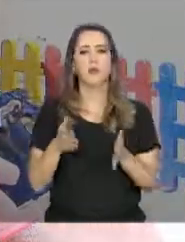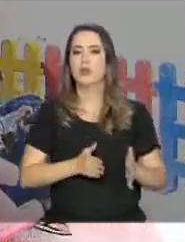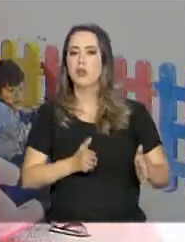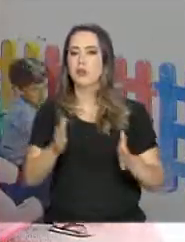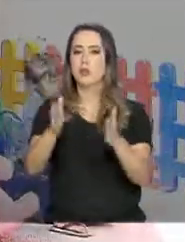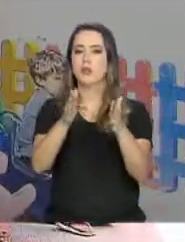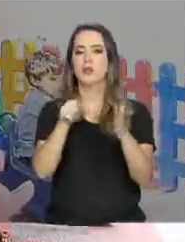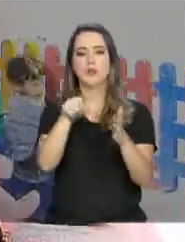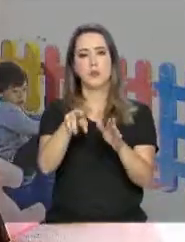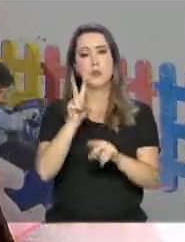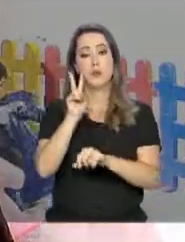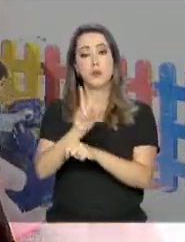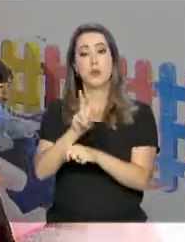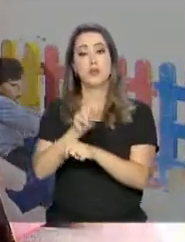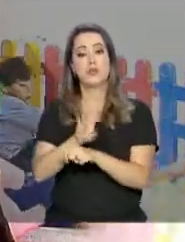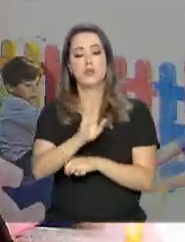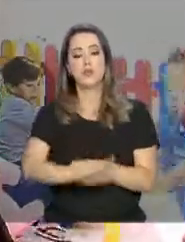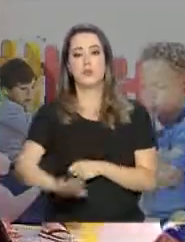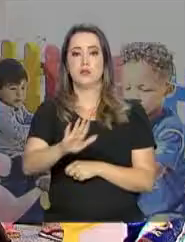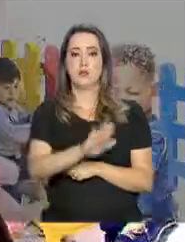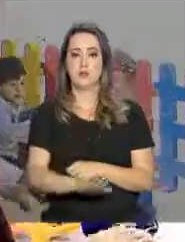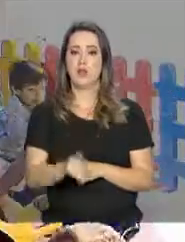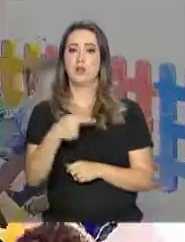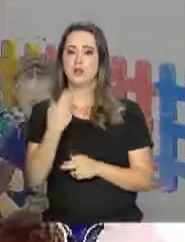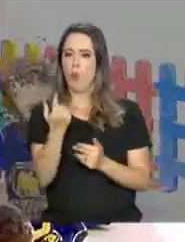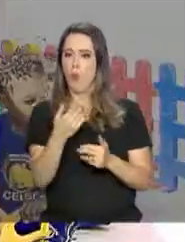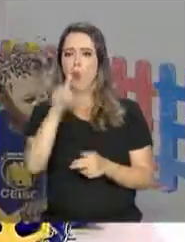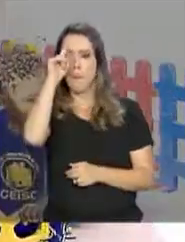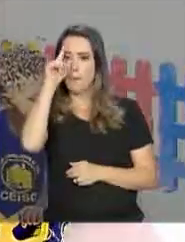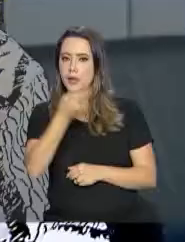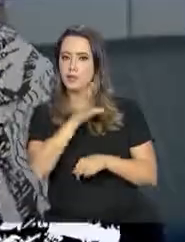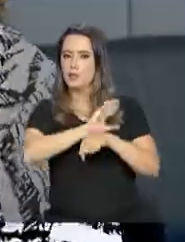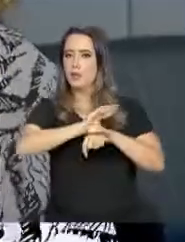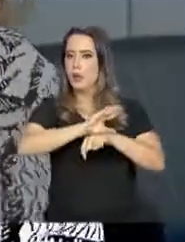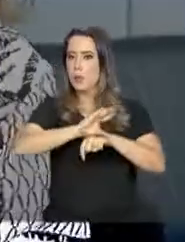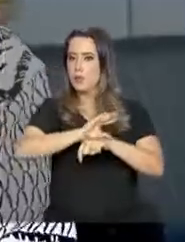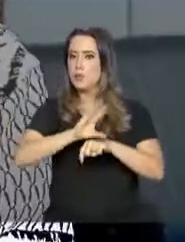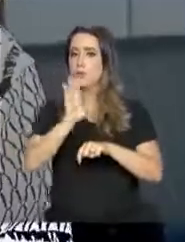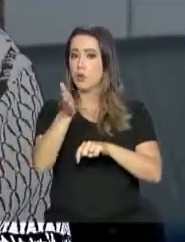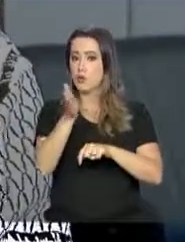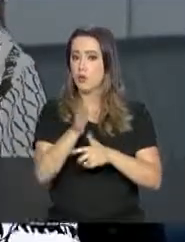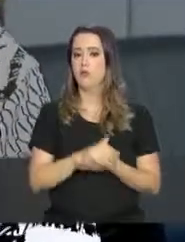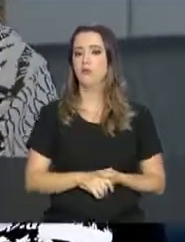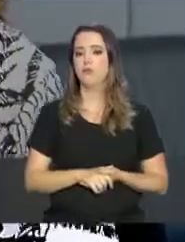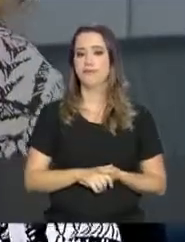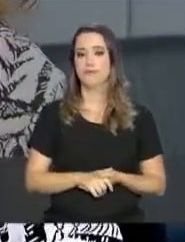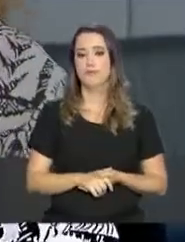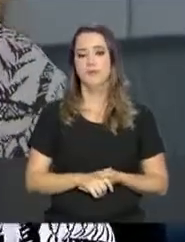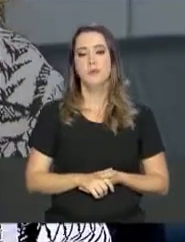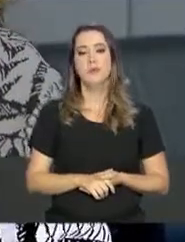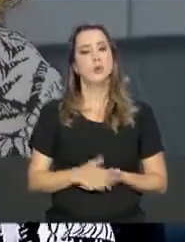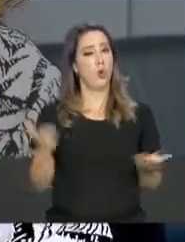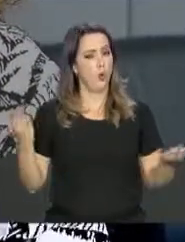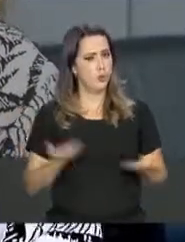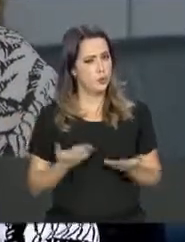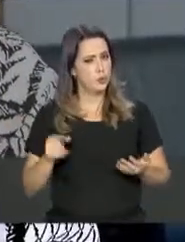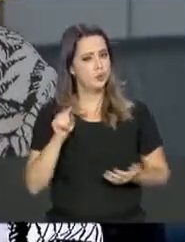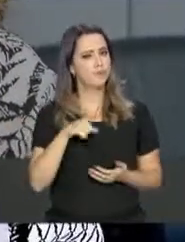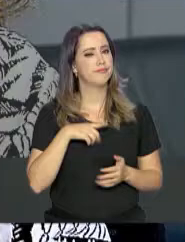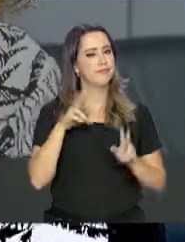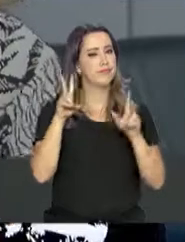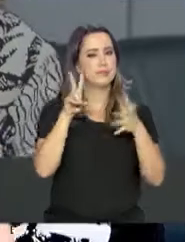concretizar a proteção delas, como prevê a Constituição Federal. Ainda hoje, a gente tem alguns temas que